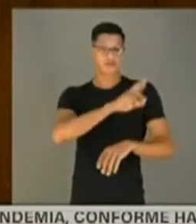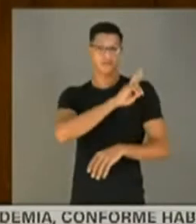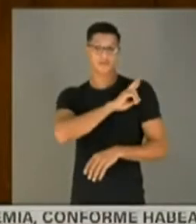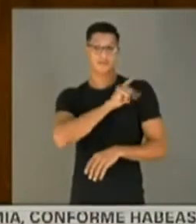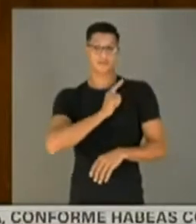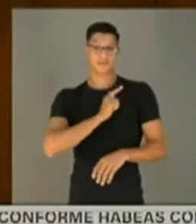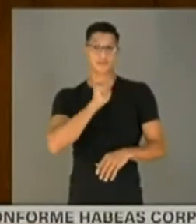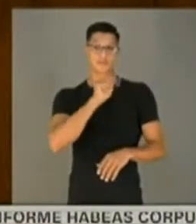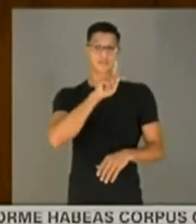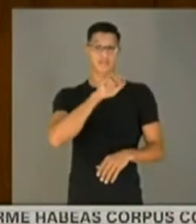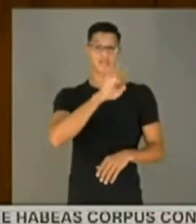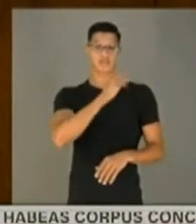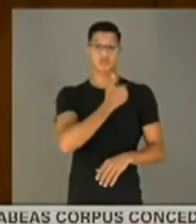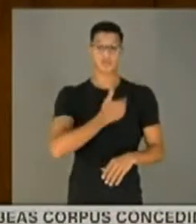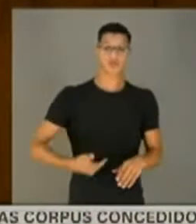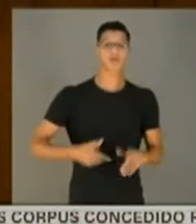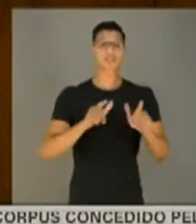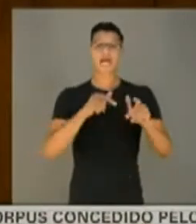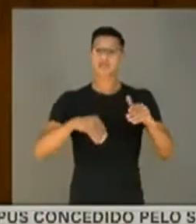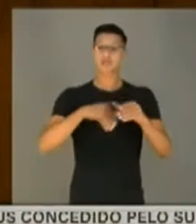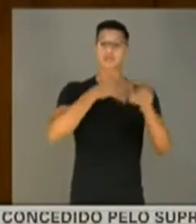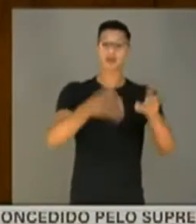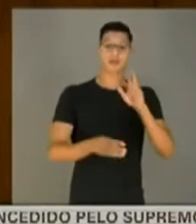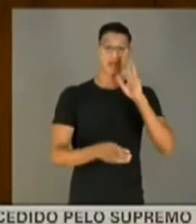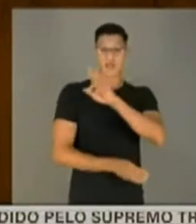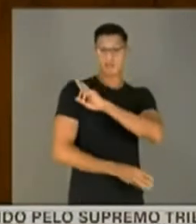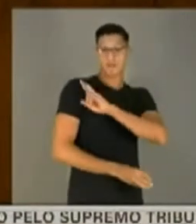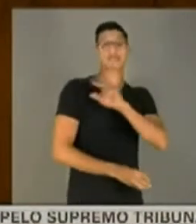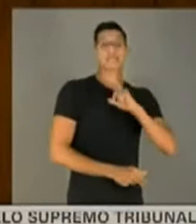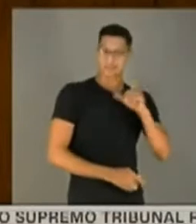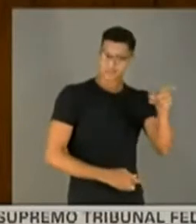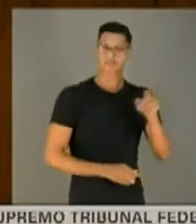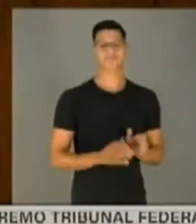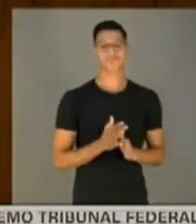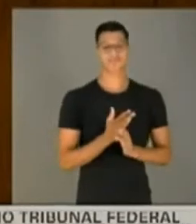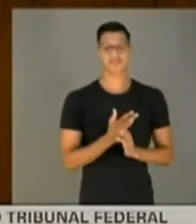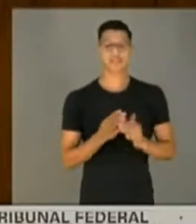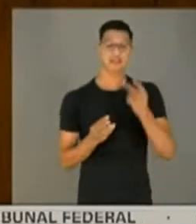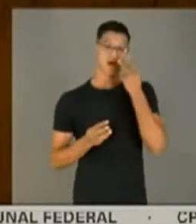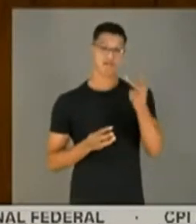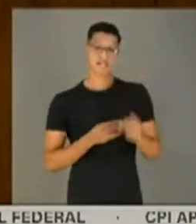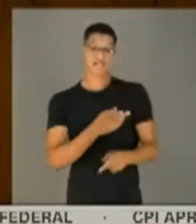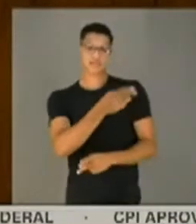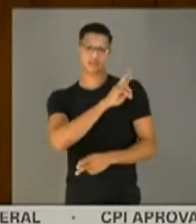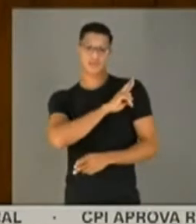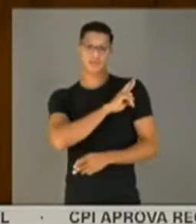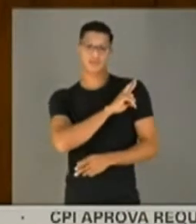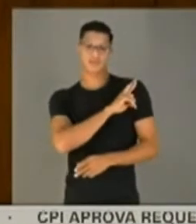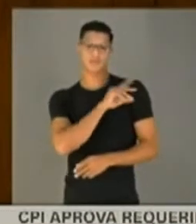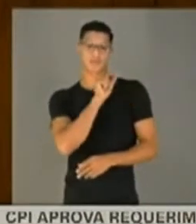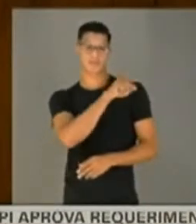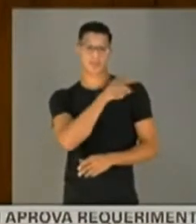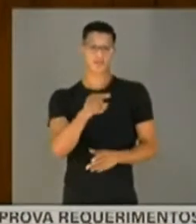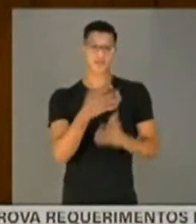função de agente público e está sujeito à responsabilização. A fala que te responsabiliza, em